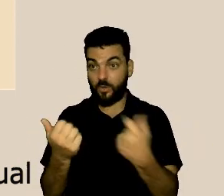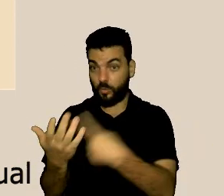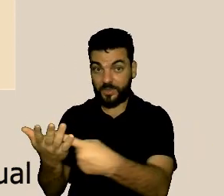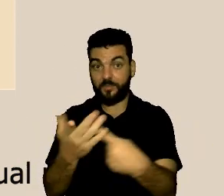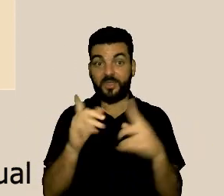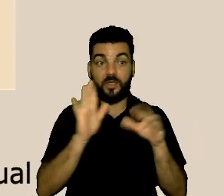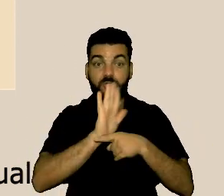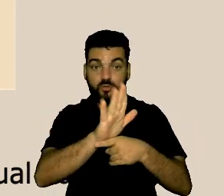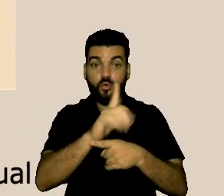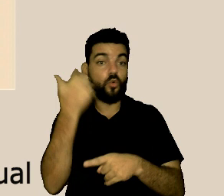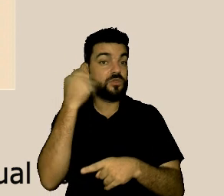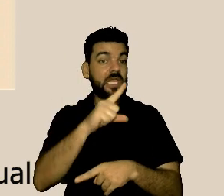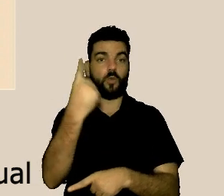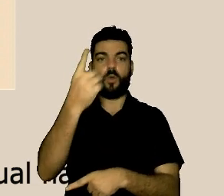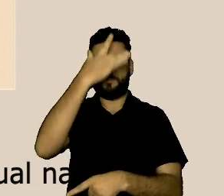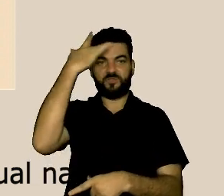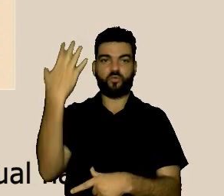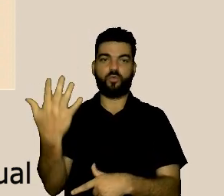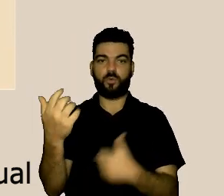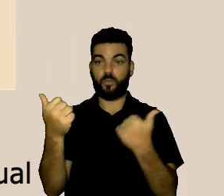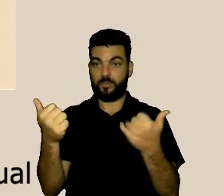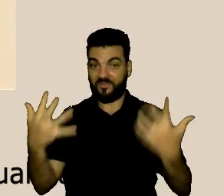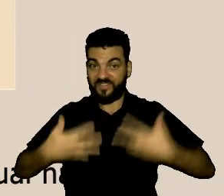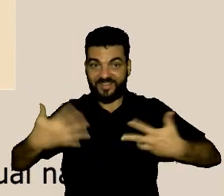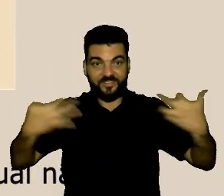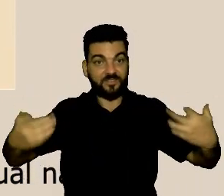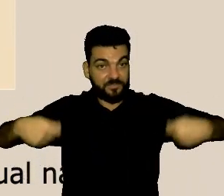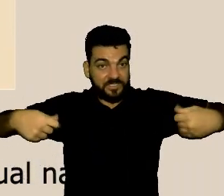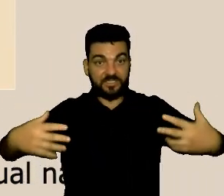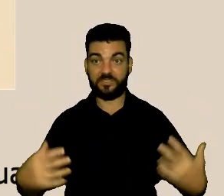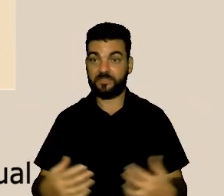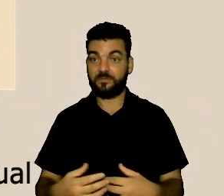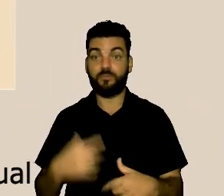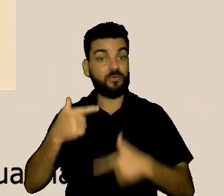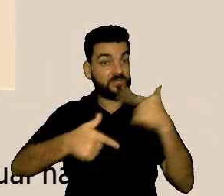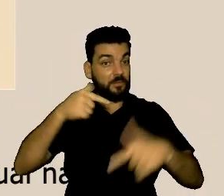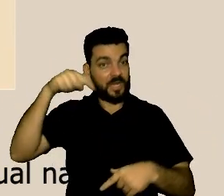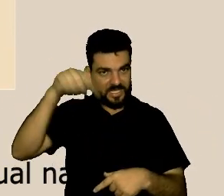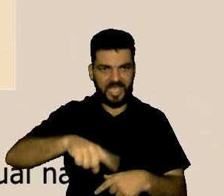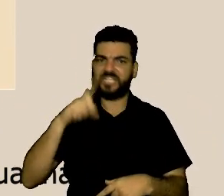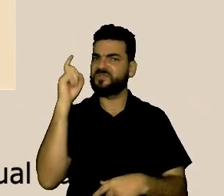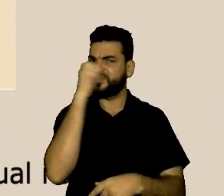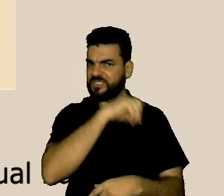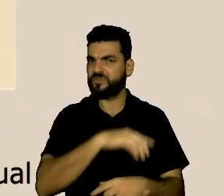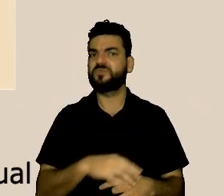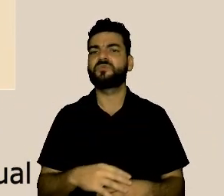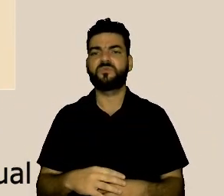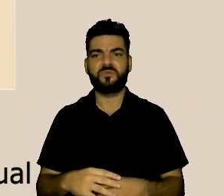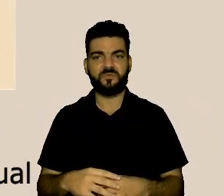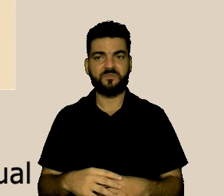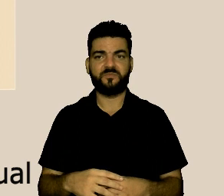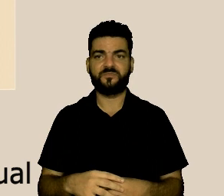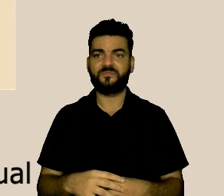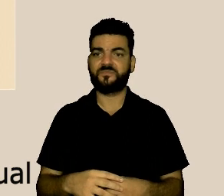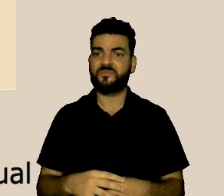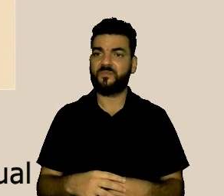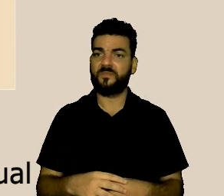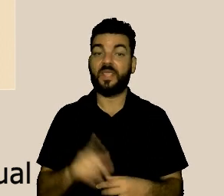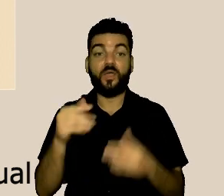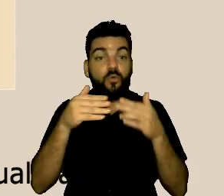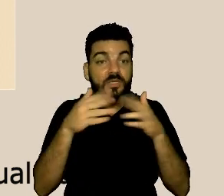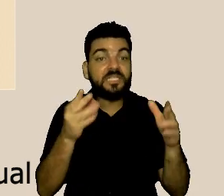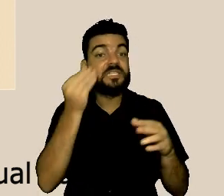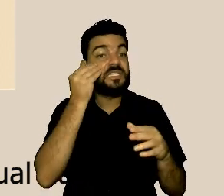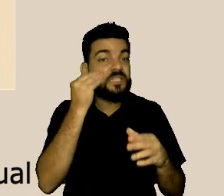por uma pessoa que a gente conseguiu ajudar porque o nosso trabalho é uma construção ele começa aqui